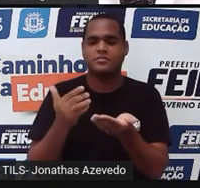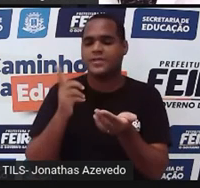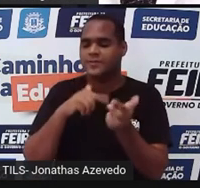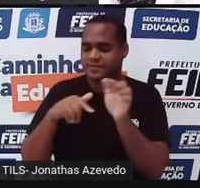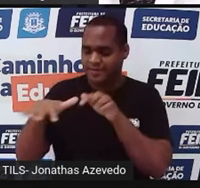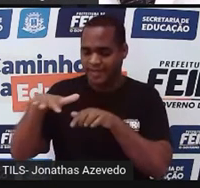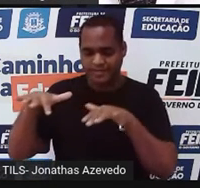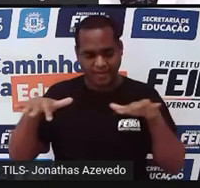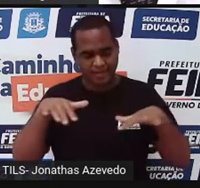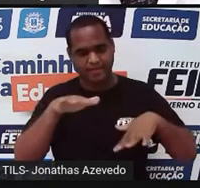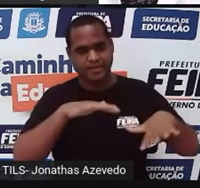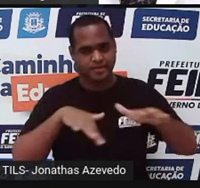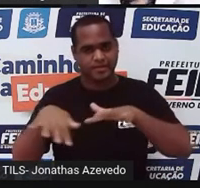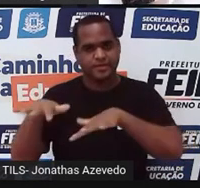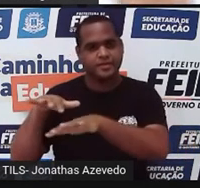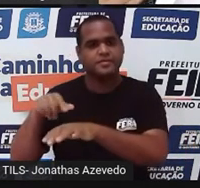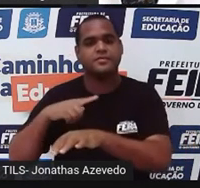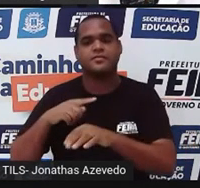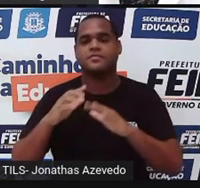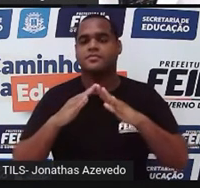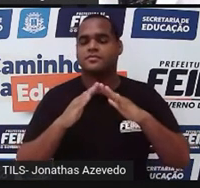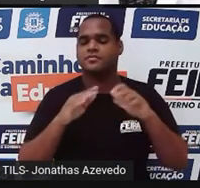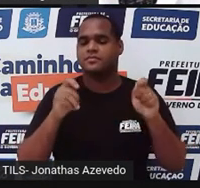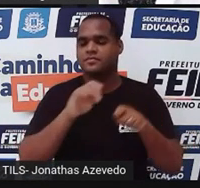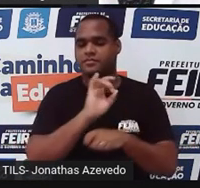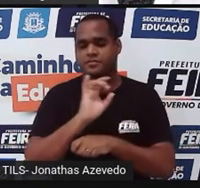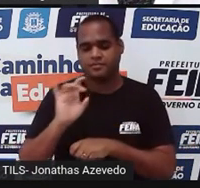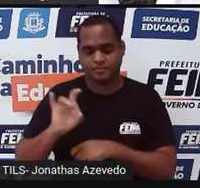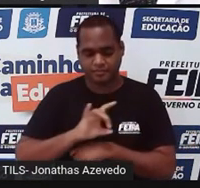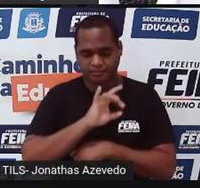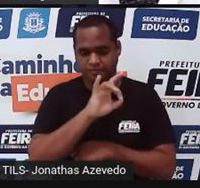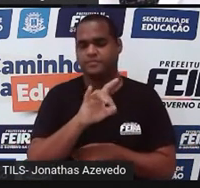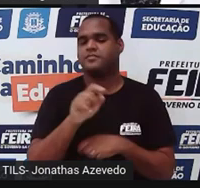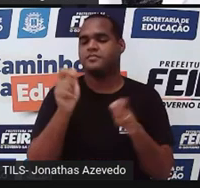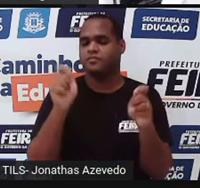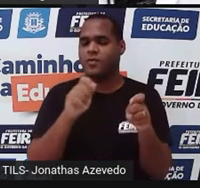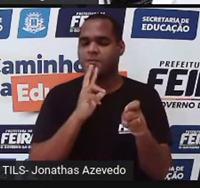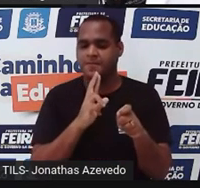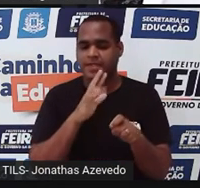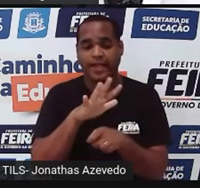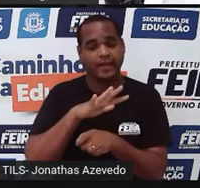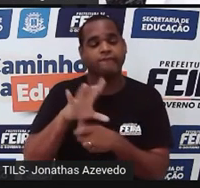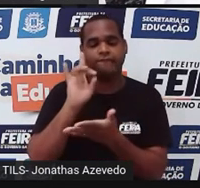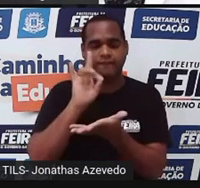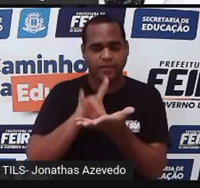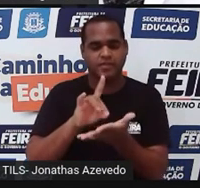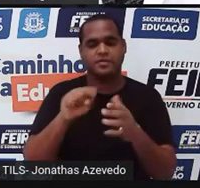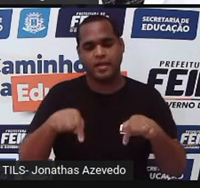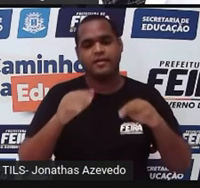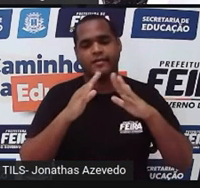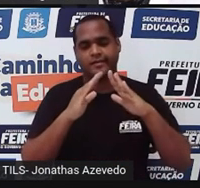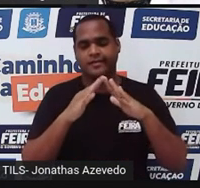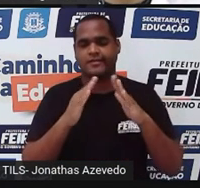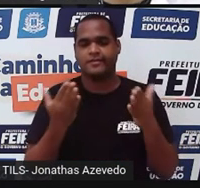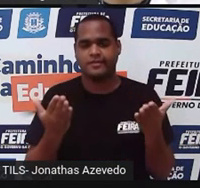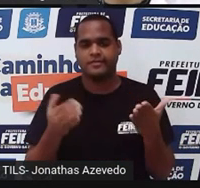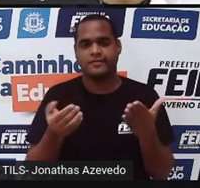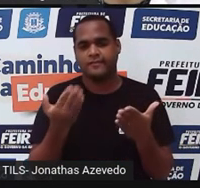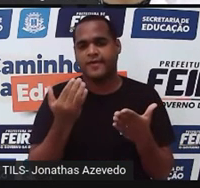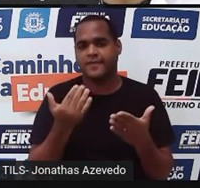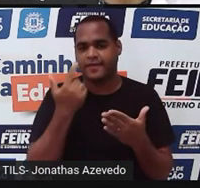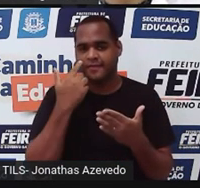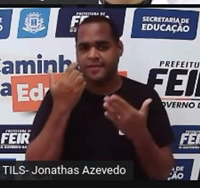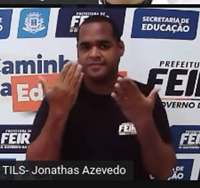as áreas dessa casa, né? De cada cômodo da casa vai dar a área real dessa casa. Tá bom? Então, vem comigo.